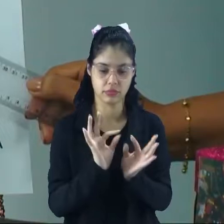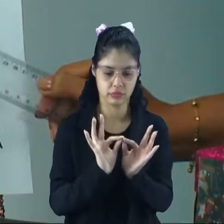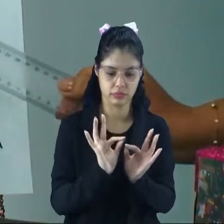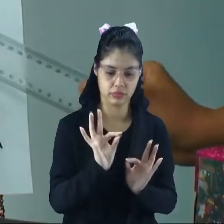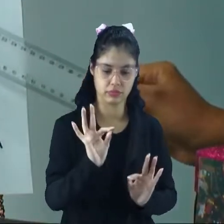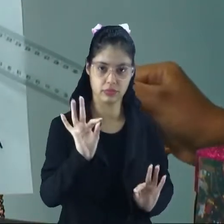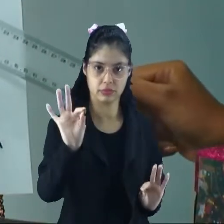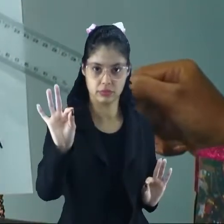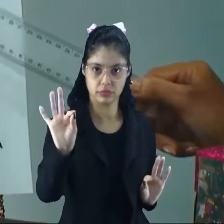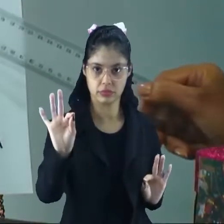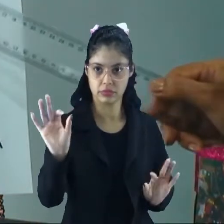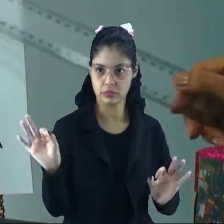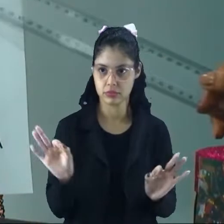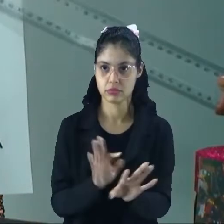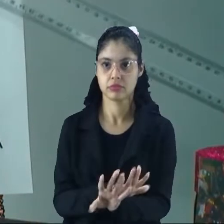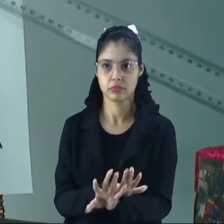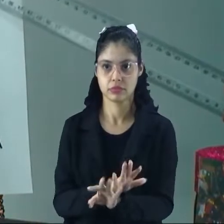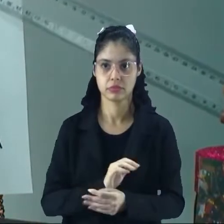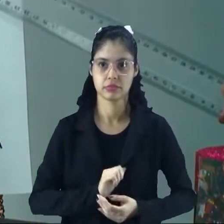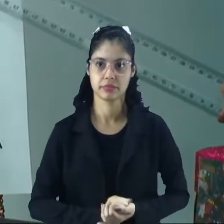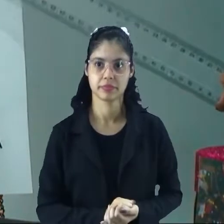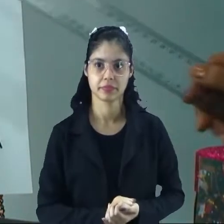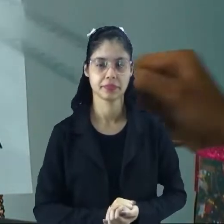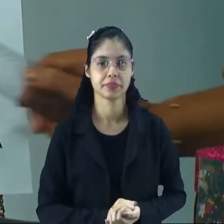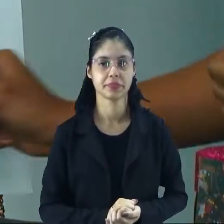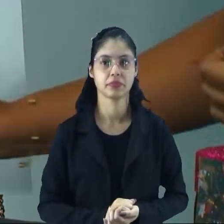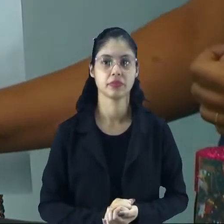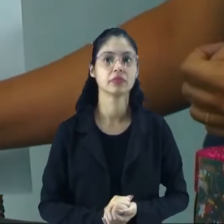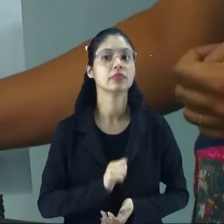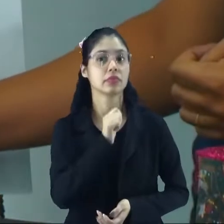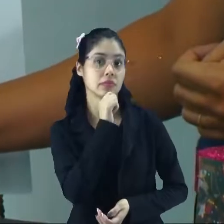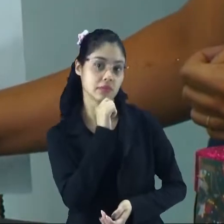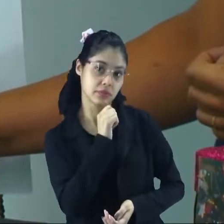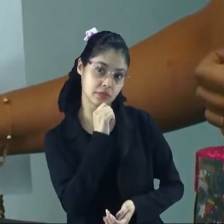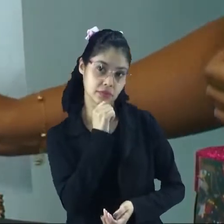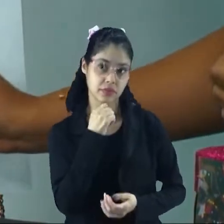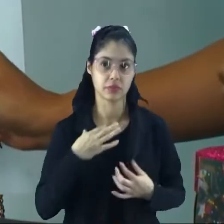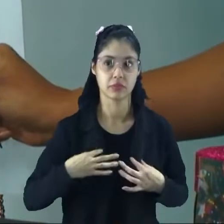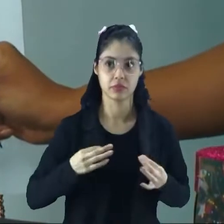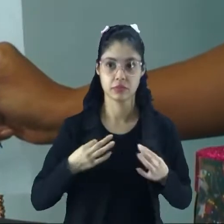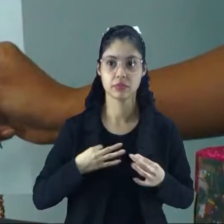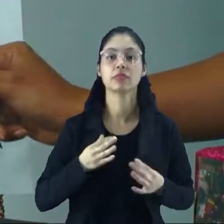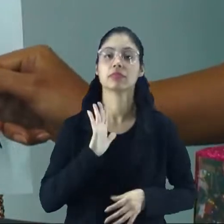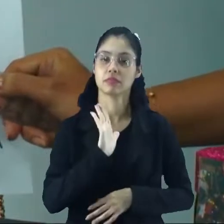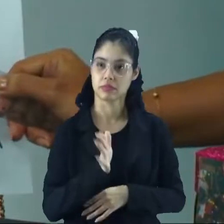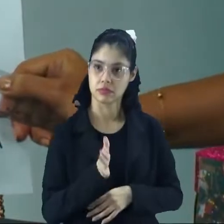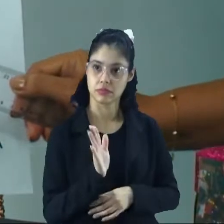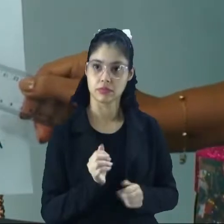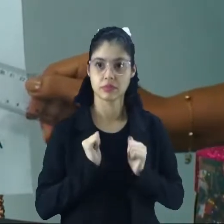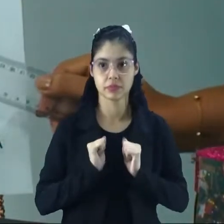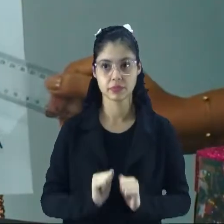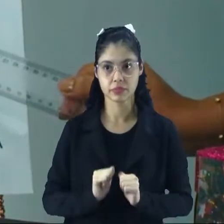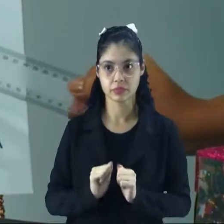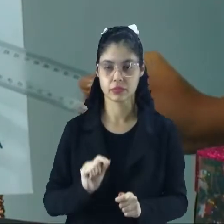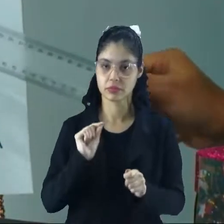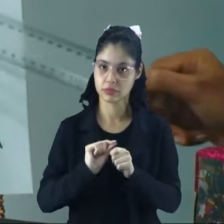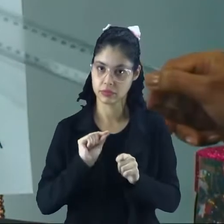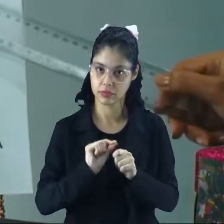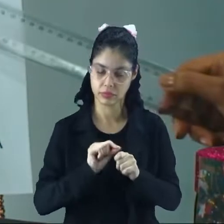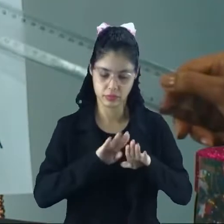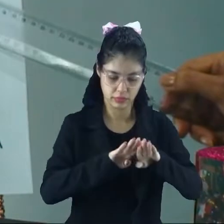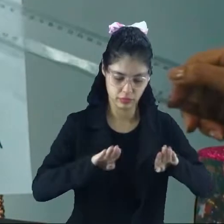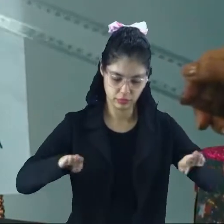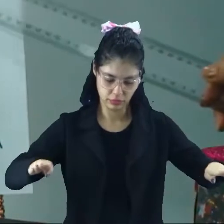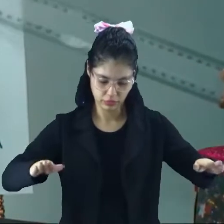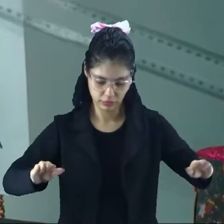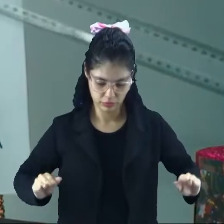comprar as linhas prontas. Além de roupas, pode-se fazer